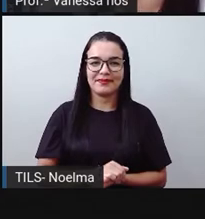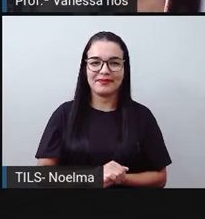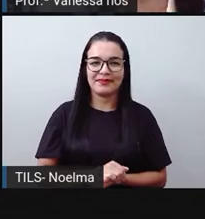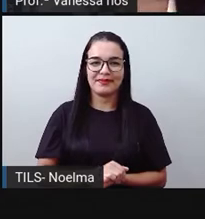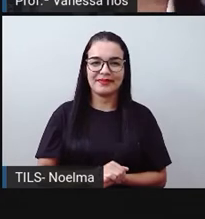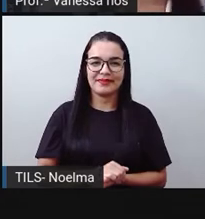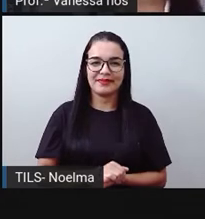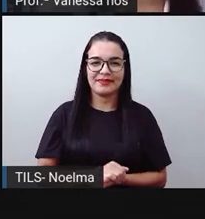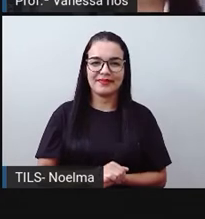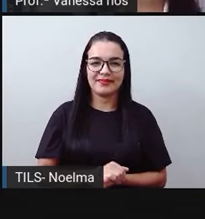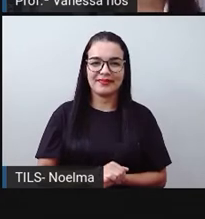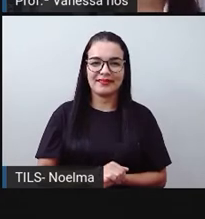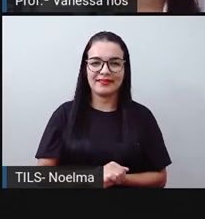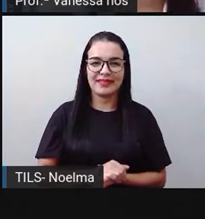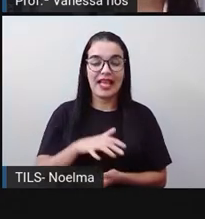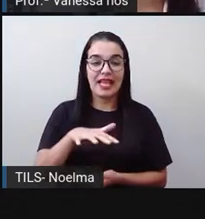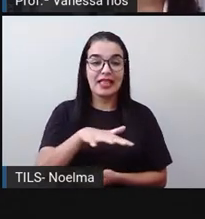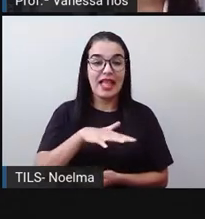Olhem só,